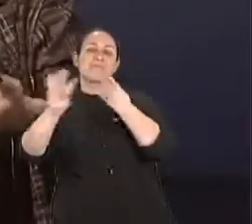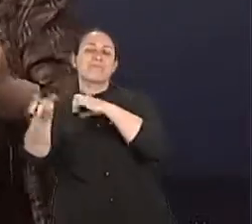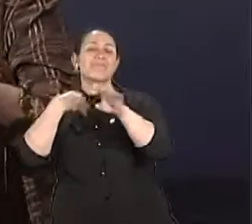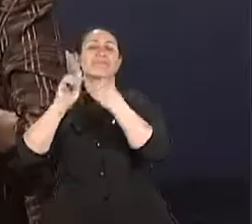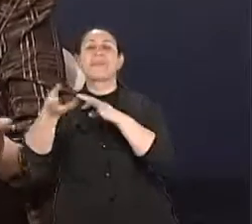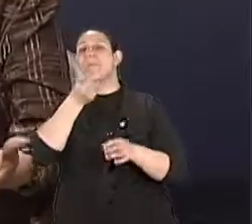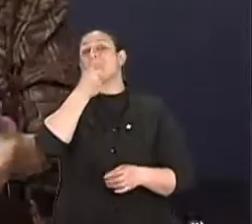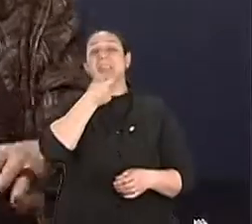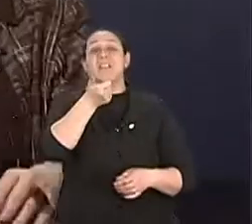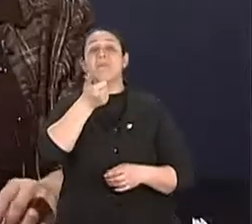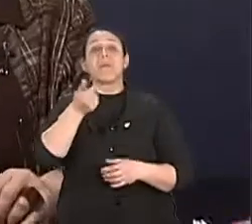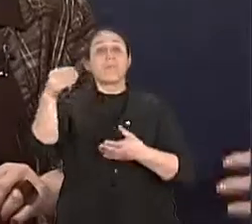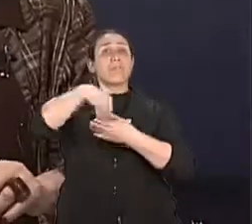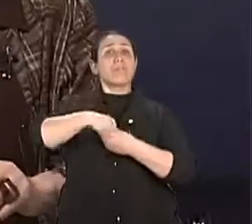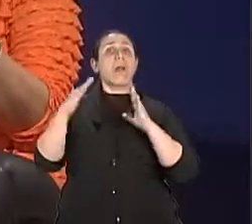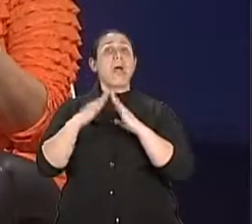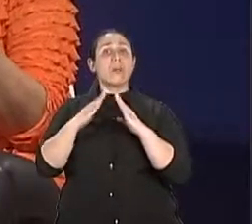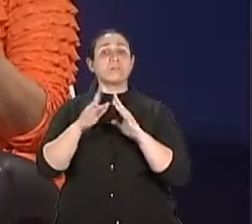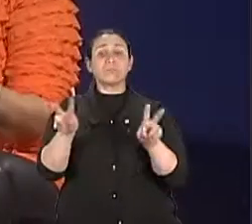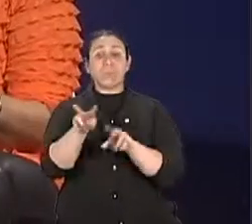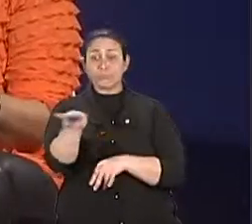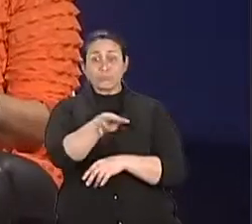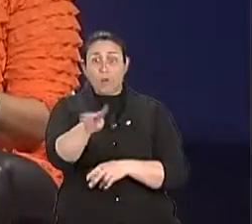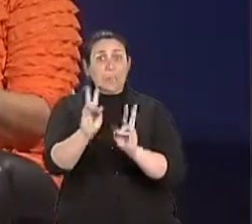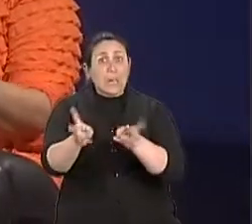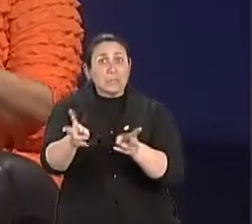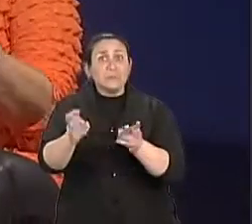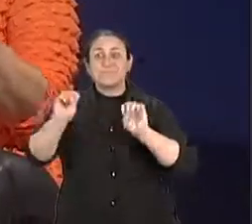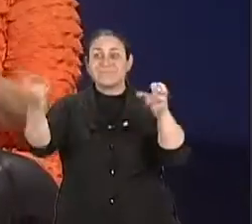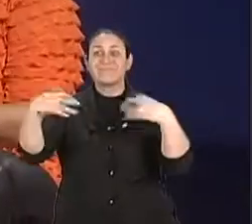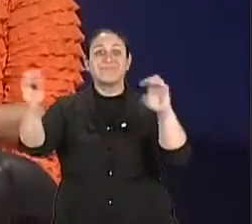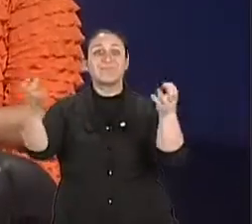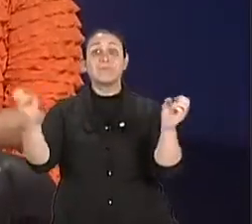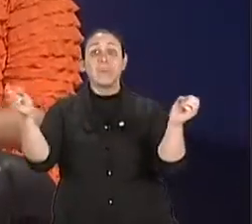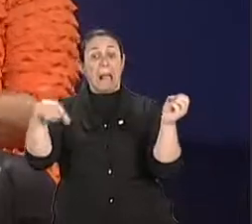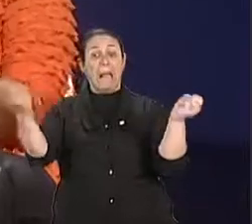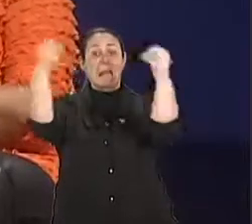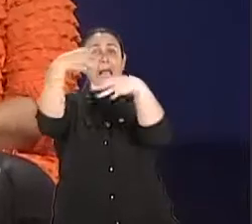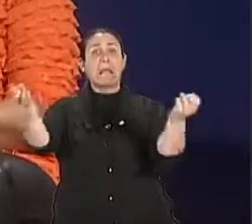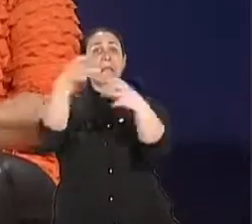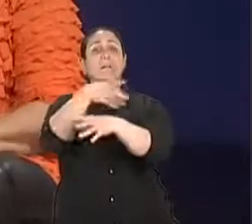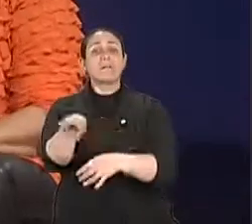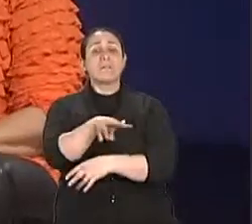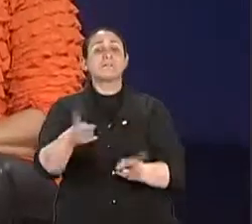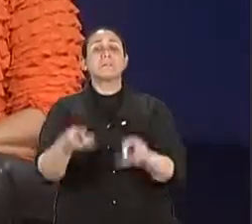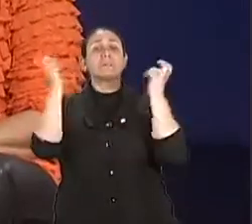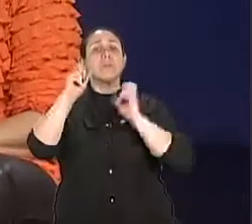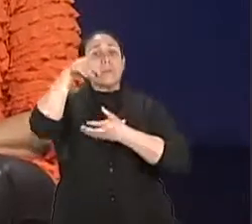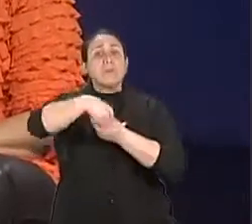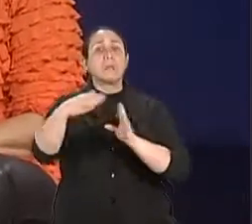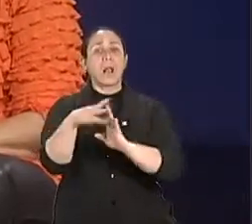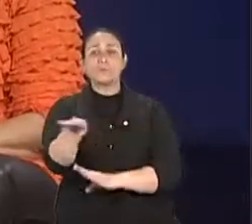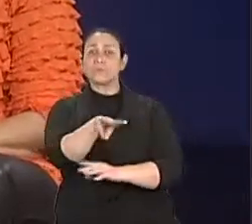pro outro, coisa que não faziam. Então, o resgate é possível, a conversa é fundamental, buscar um especialista